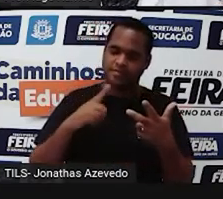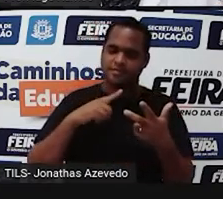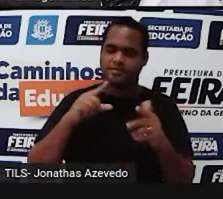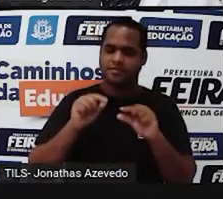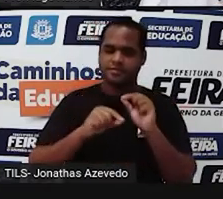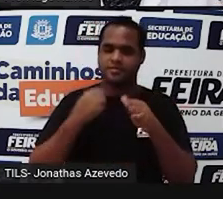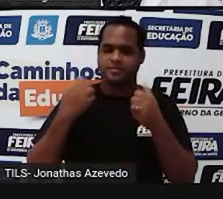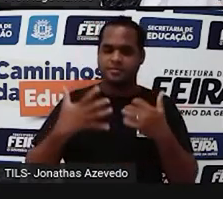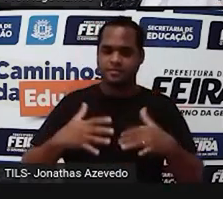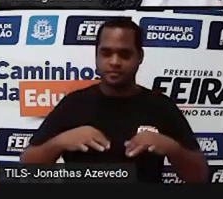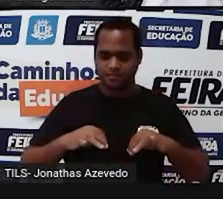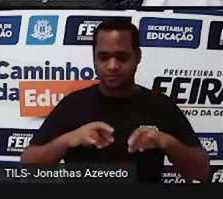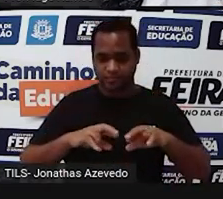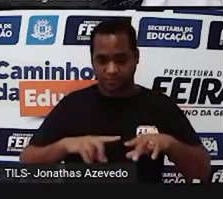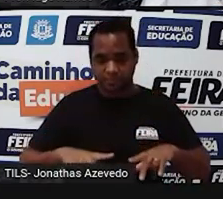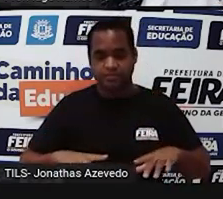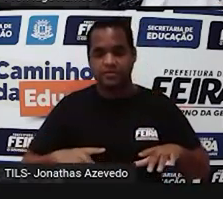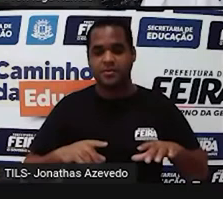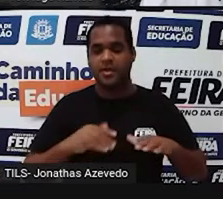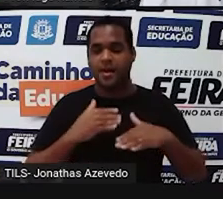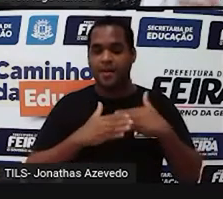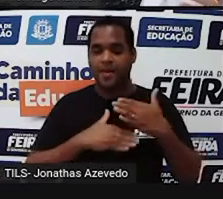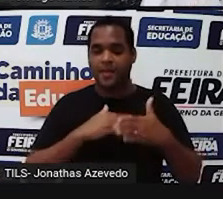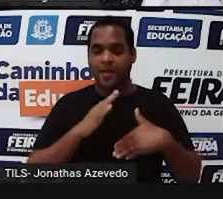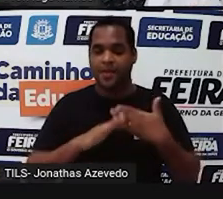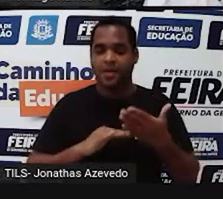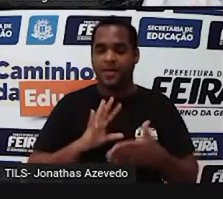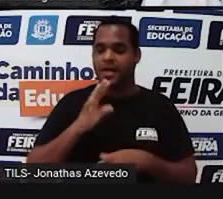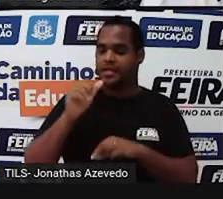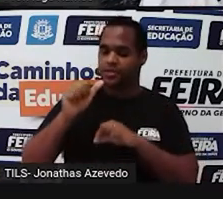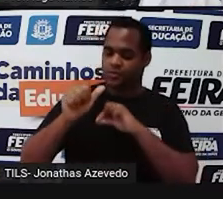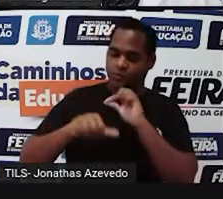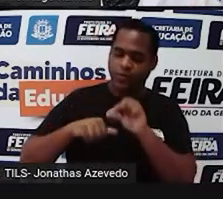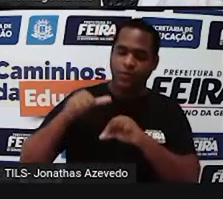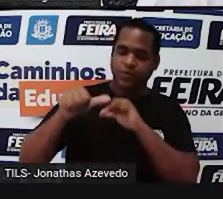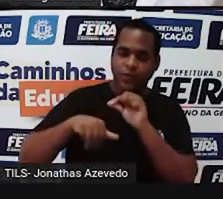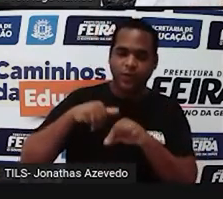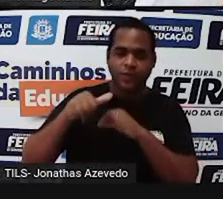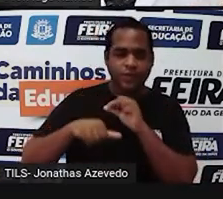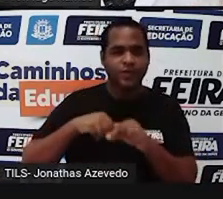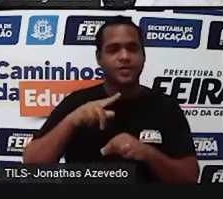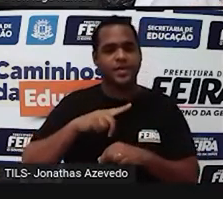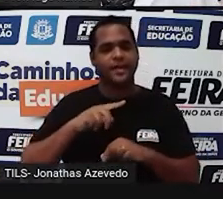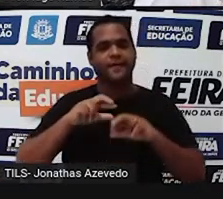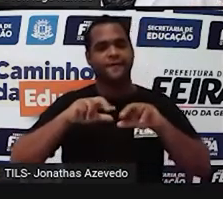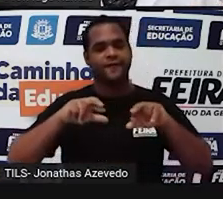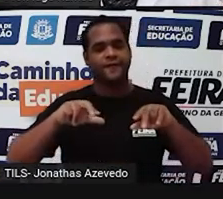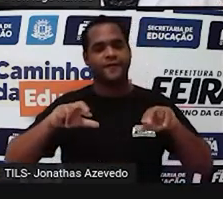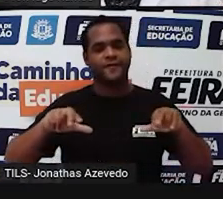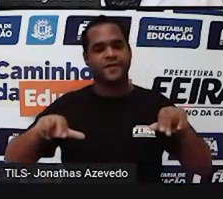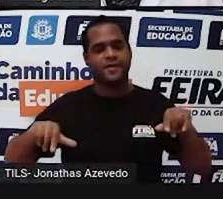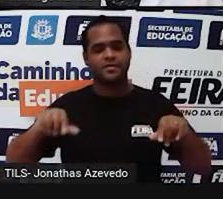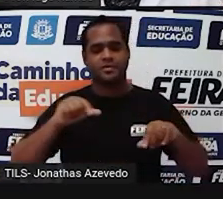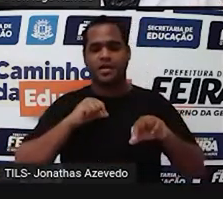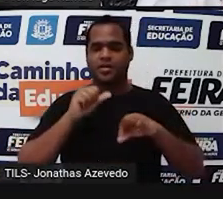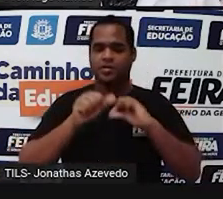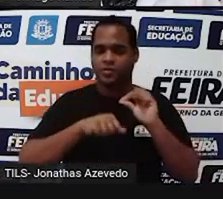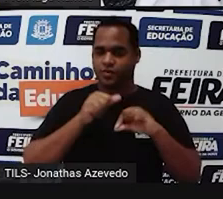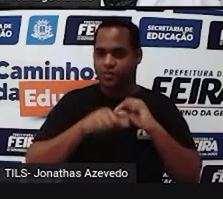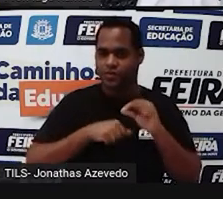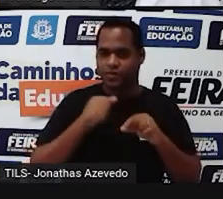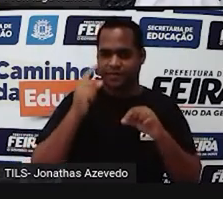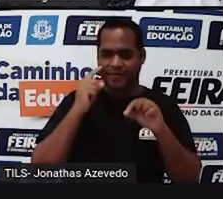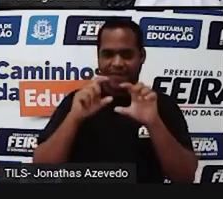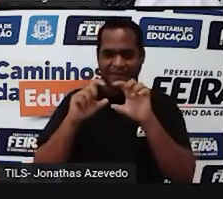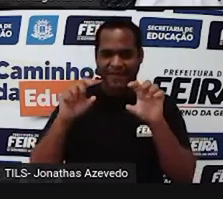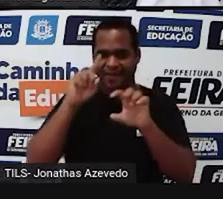foi sofrendo mudanças, transformações, né? Diversas modificações, como está grifada em